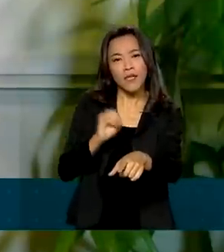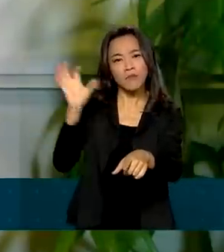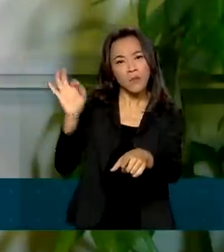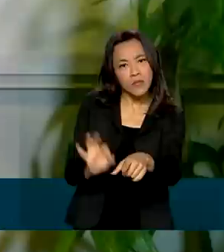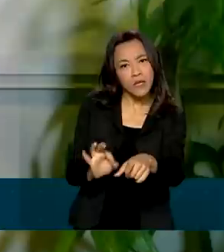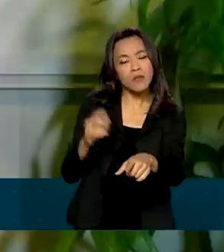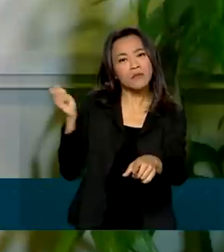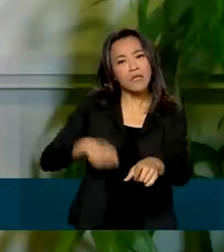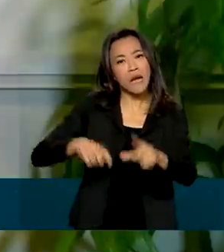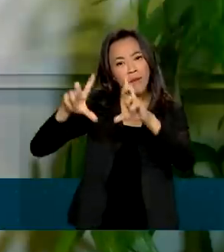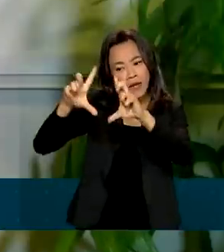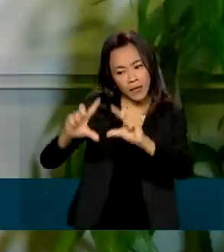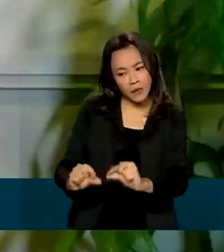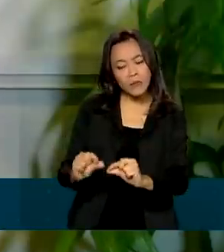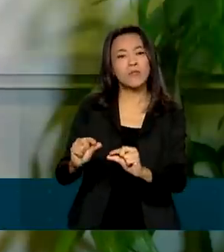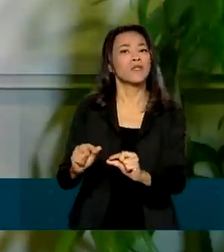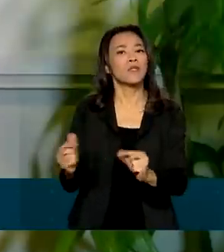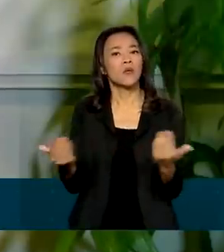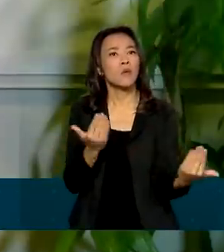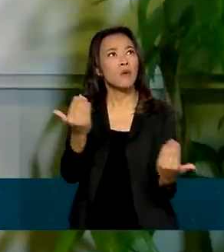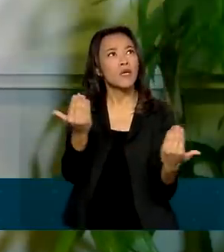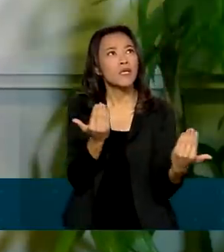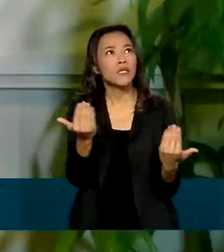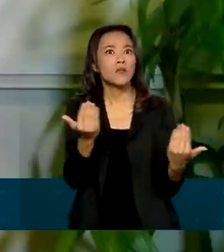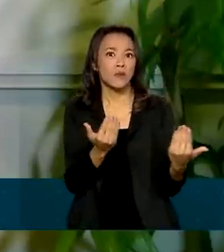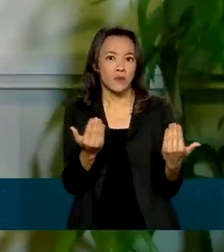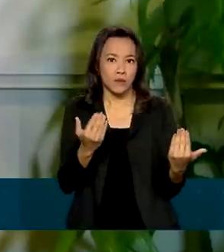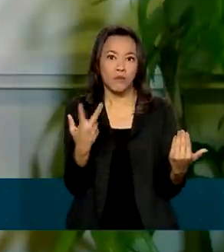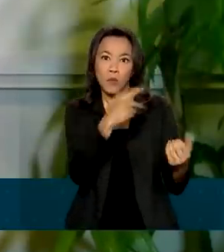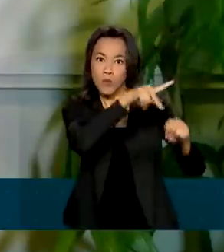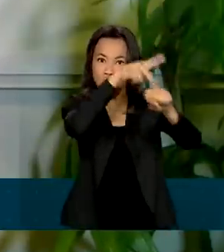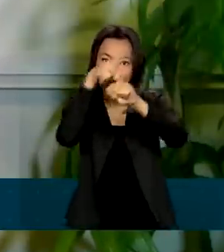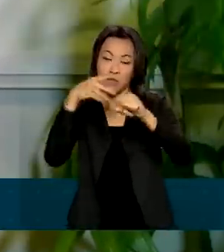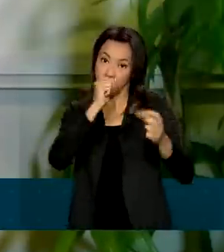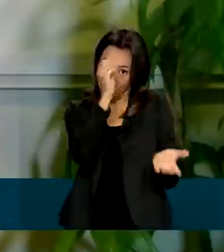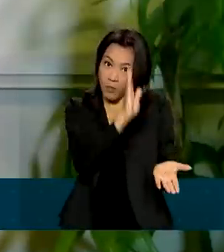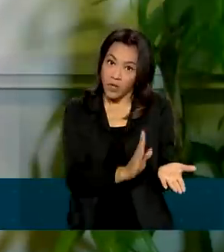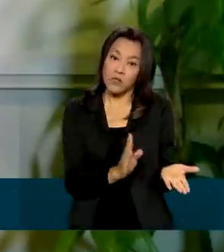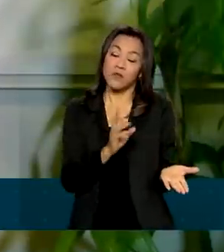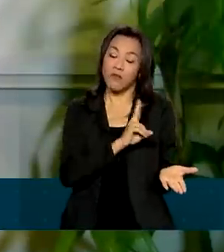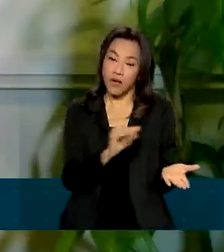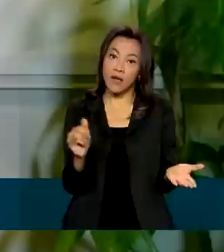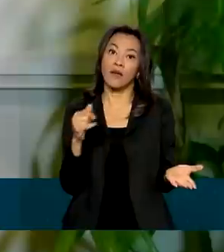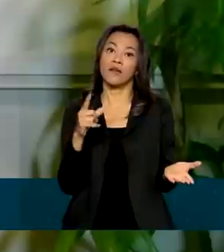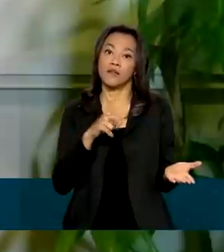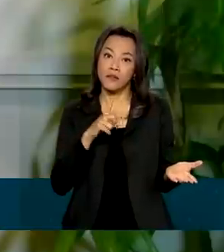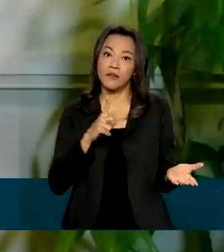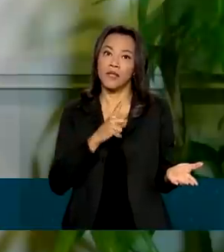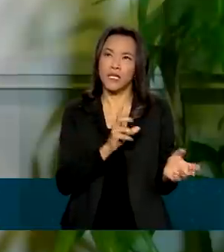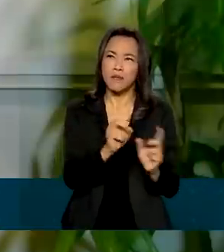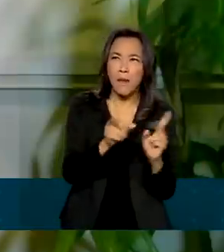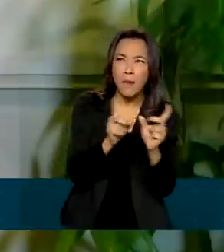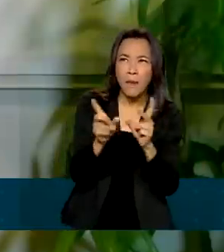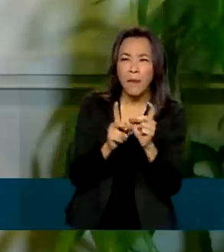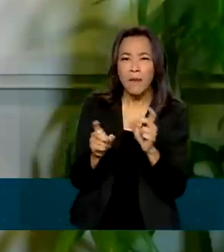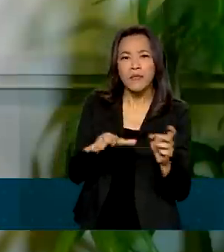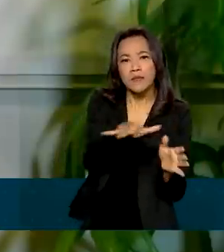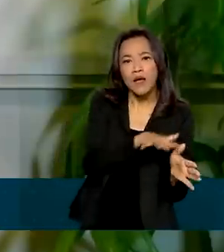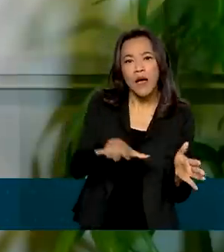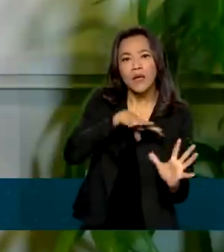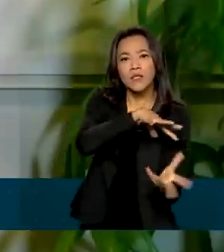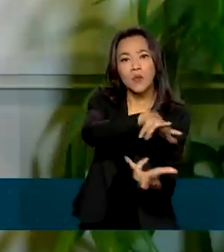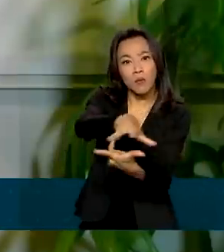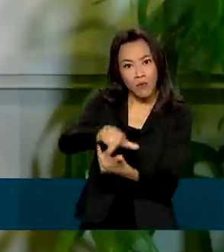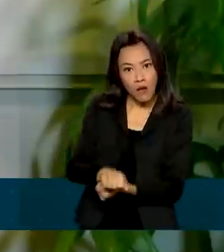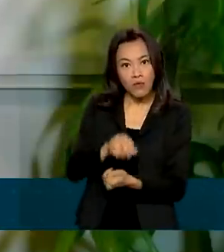redução de um crédito em outro país. E por isso o Brasil com certeza irá se evidenciar desse mercado global. E agora nós estamos